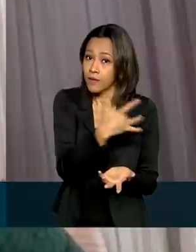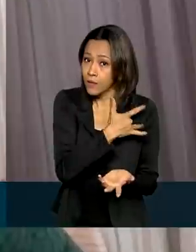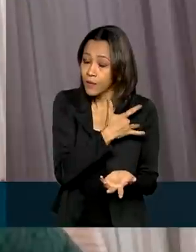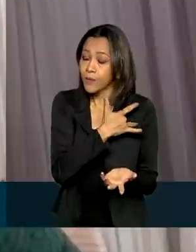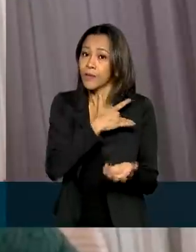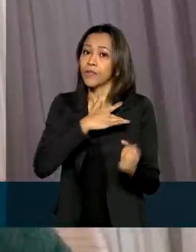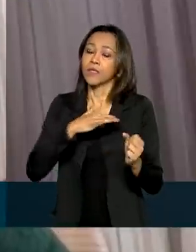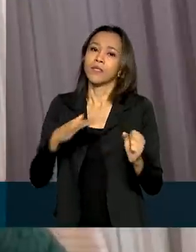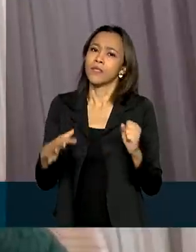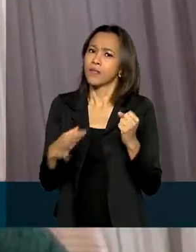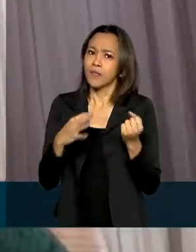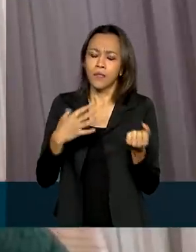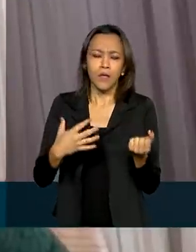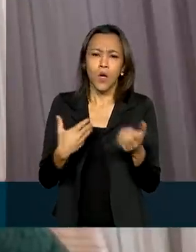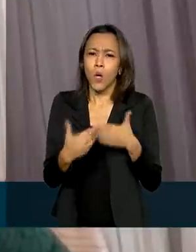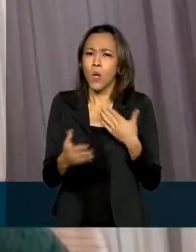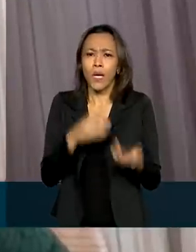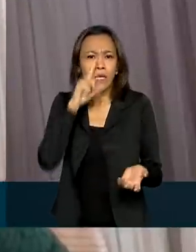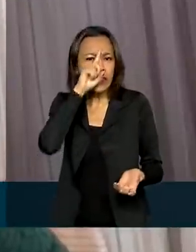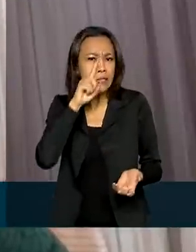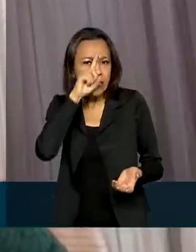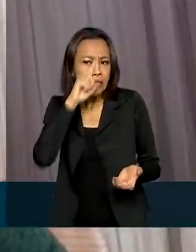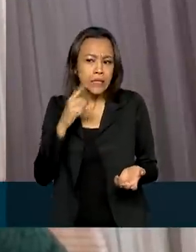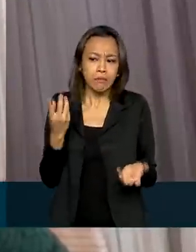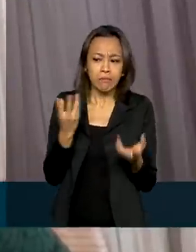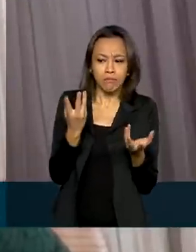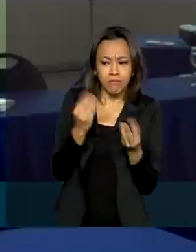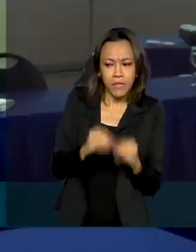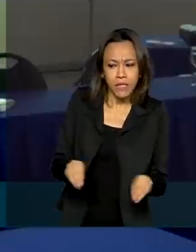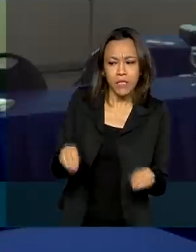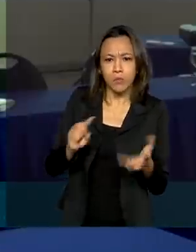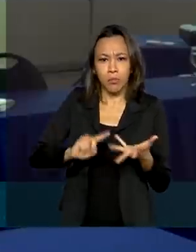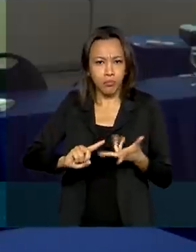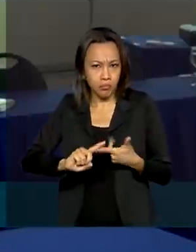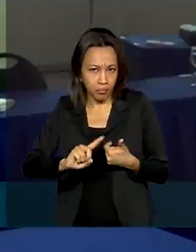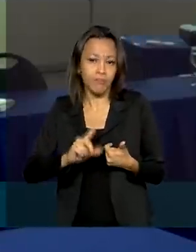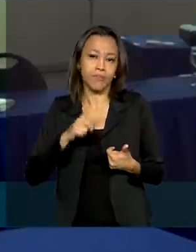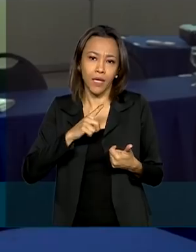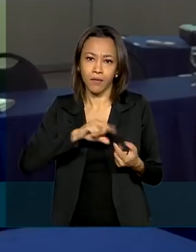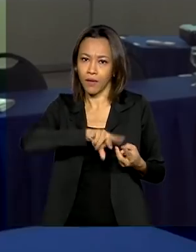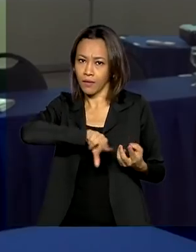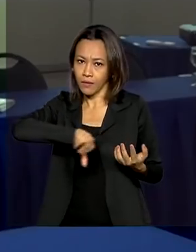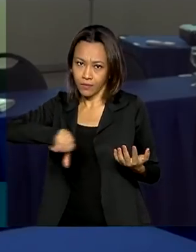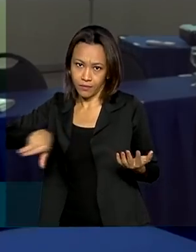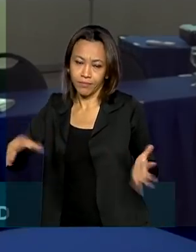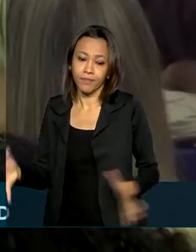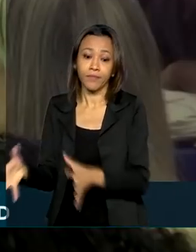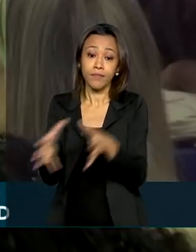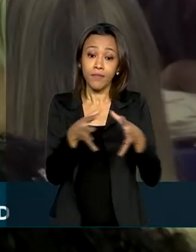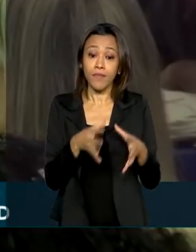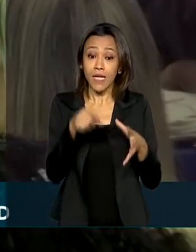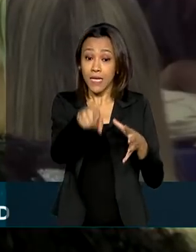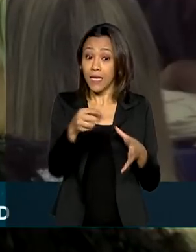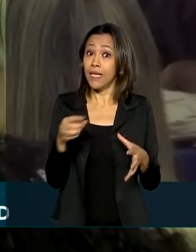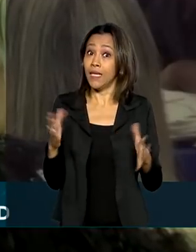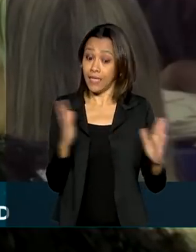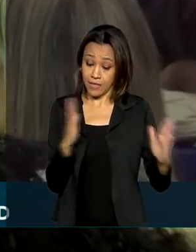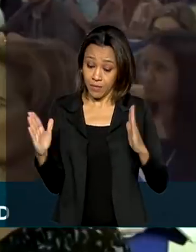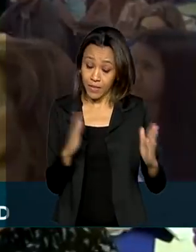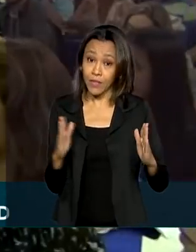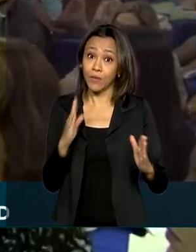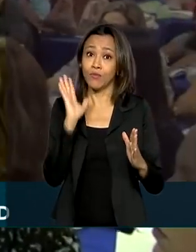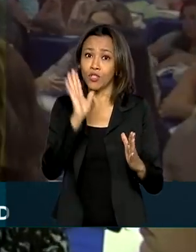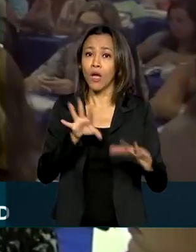segurança, contra qualquer risco de produtos e serviços considerados perigosos. E nesses 13 anos de criação, a escola já